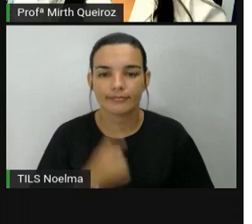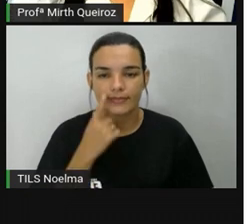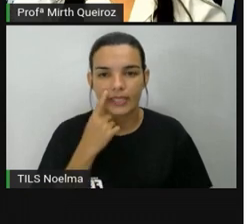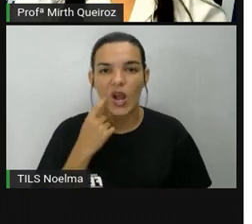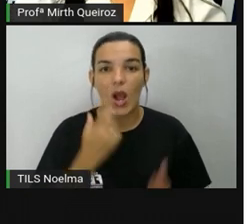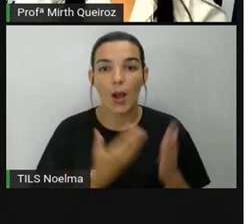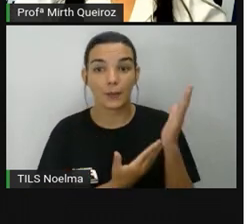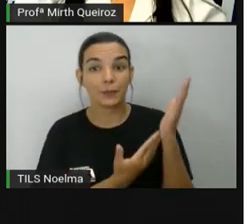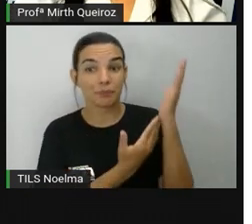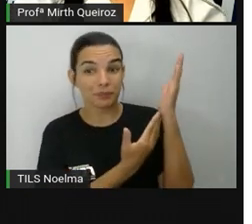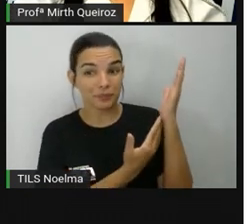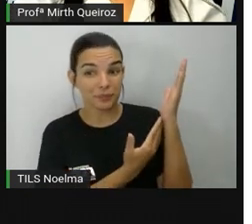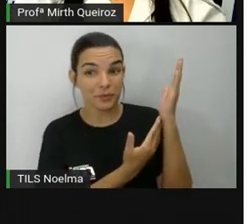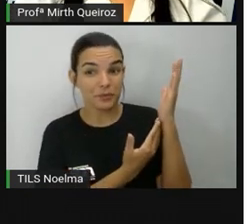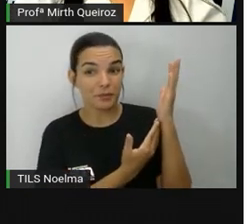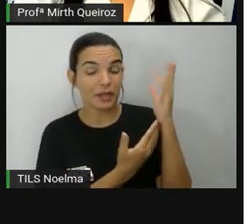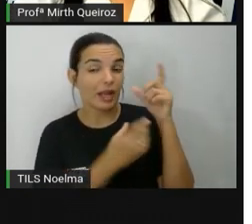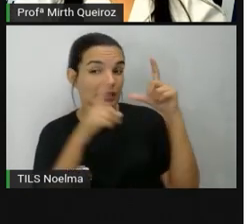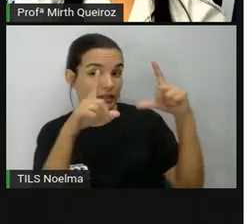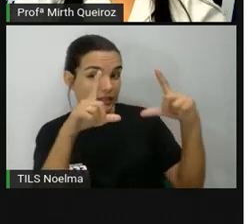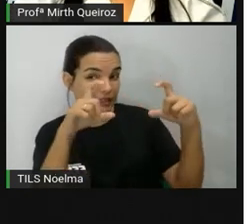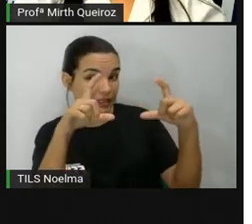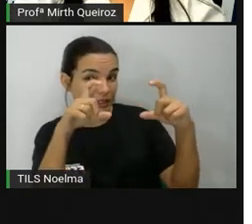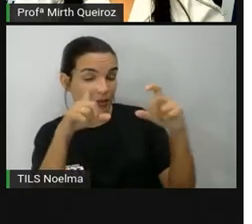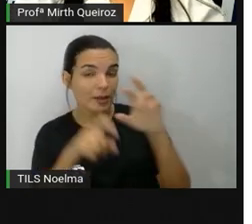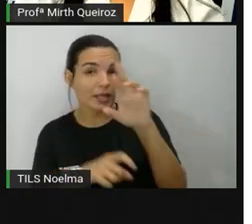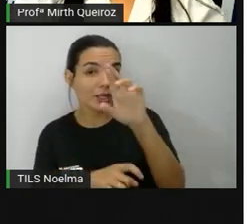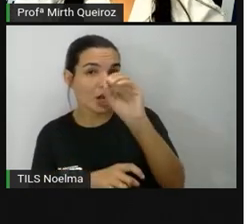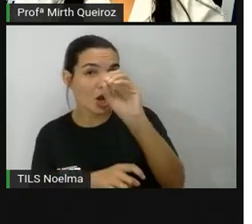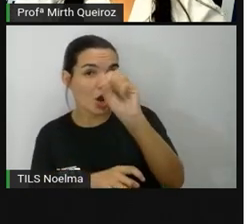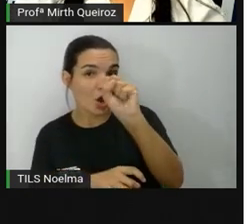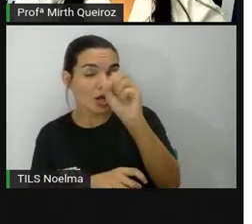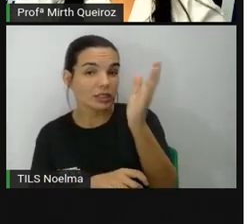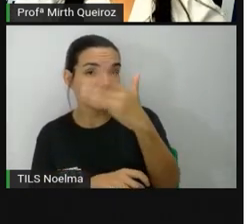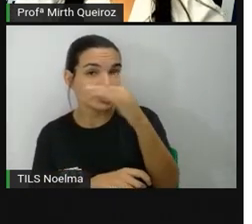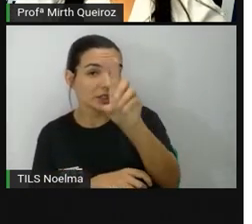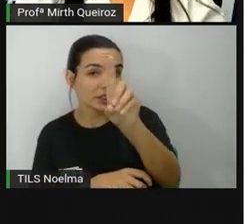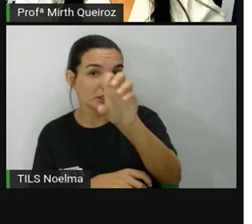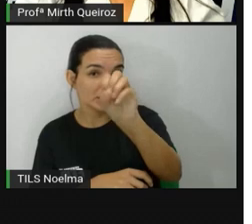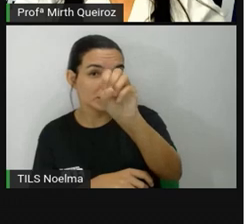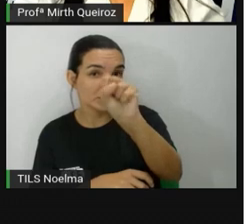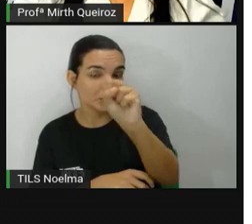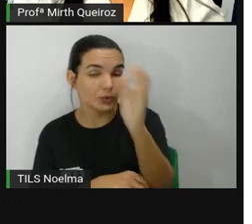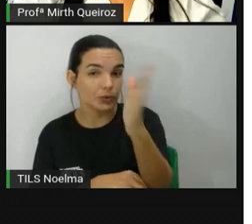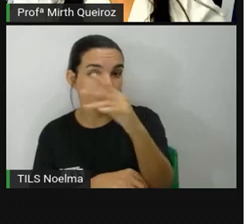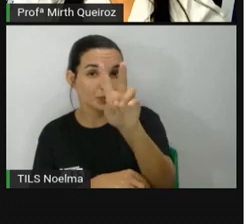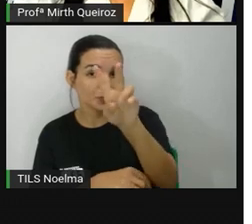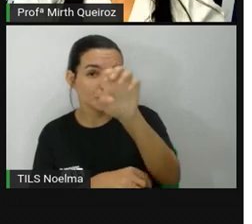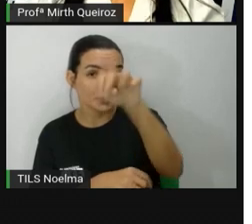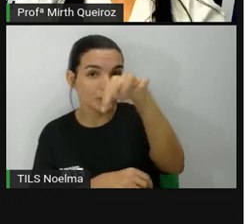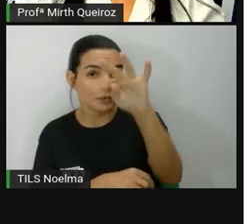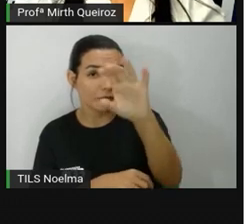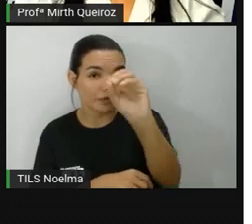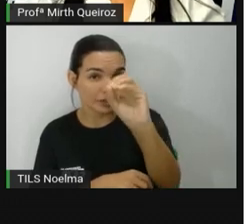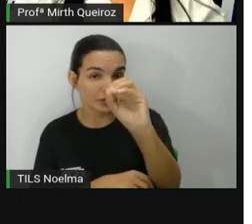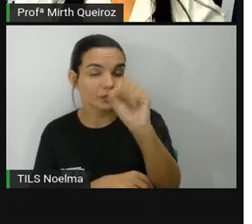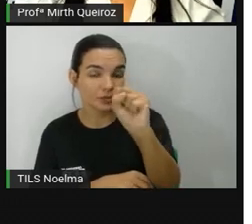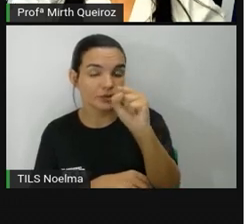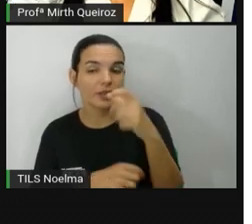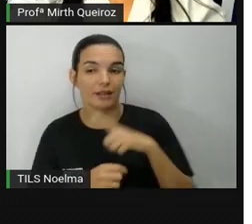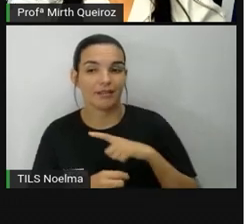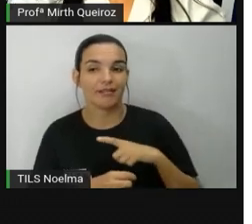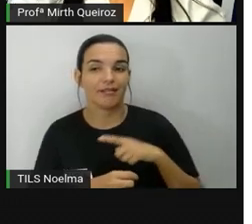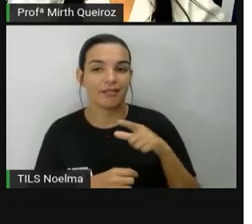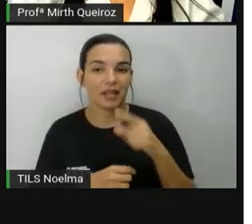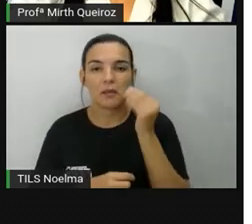Aqui nós temos a rosa dos ventos, né? Que é utilizada aí, geralmente, essas rosas do vento, elas estão